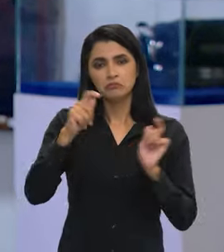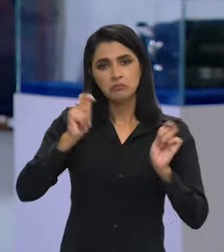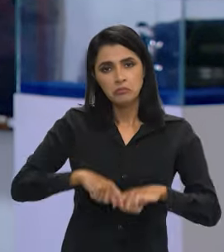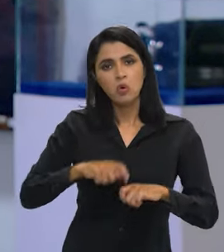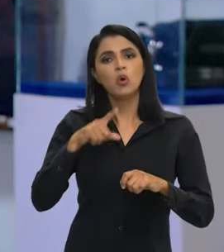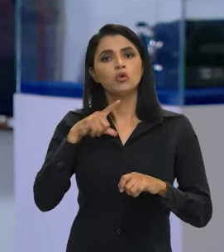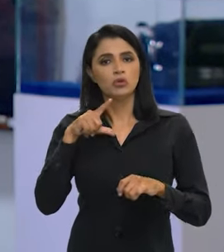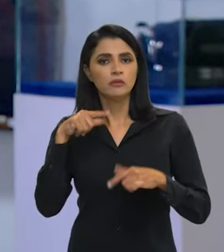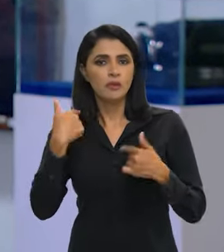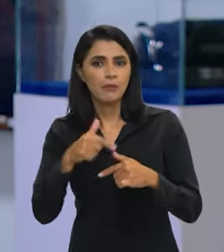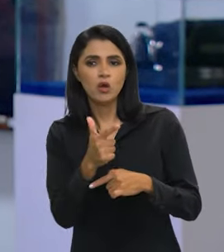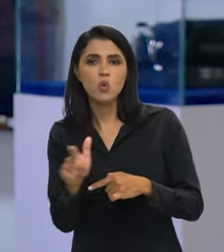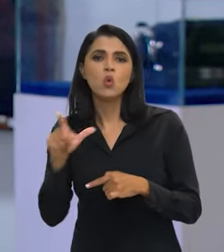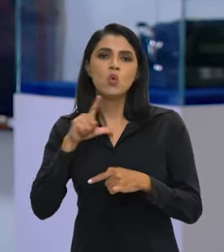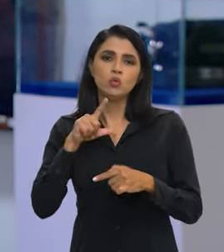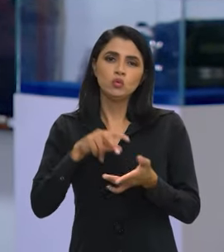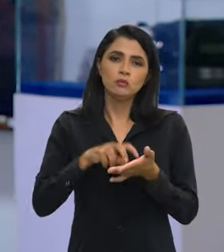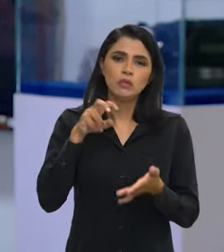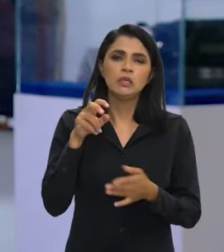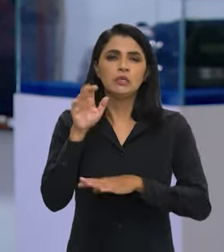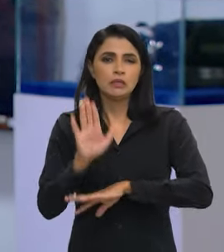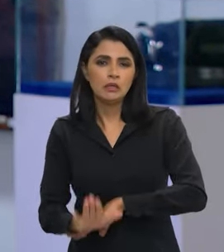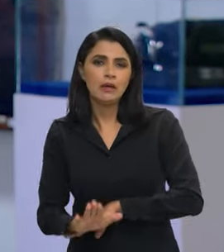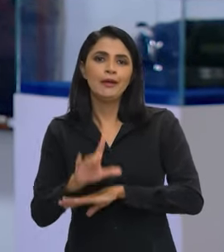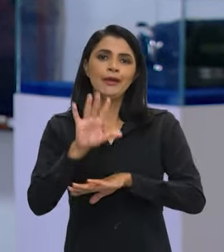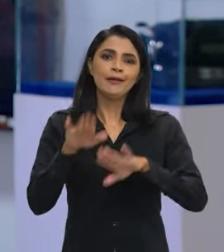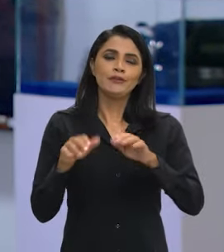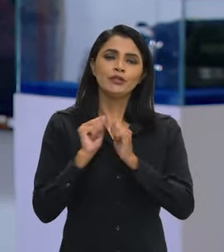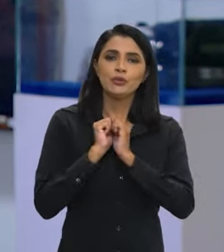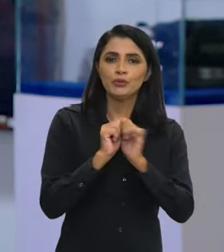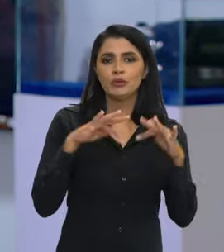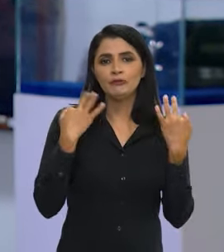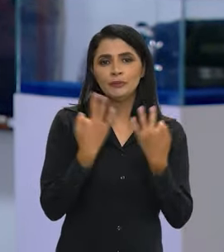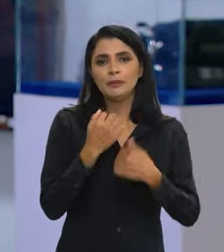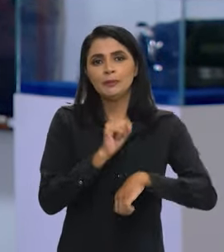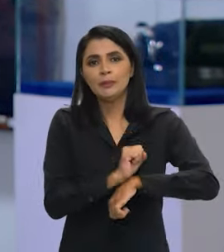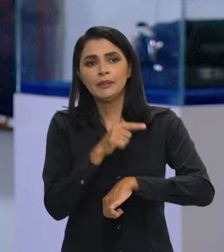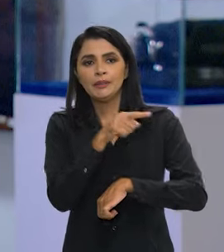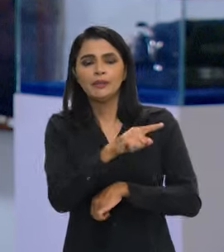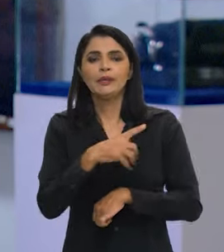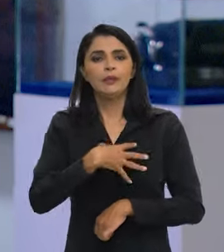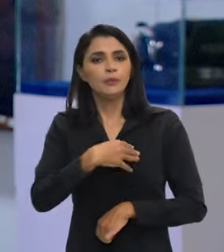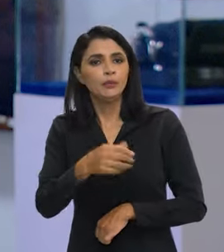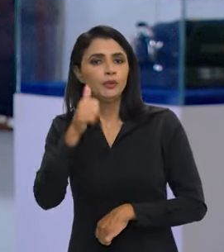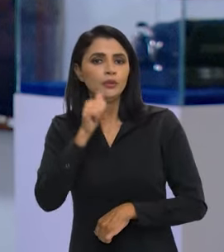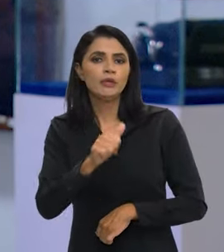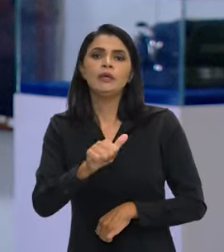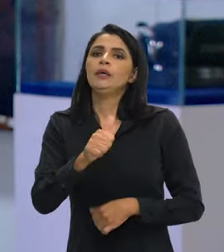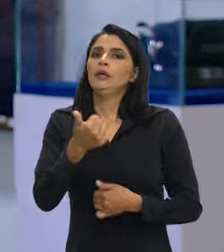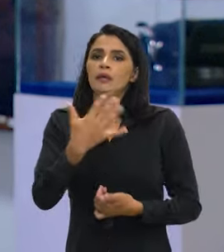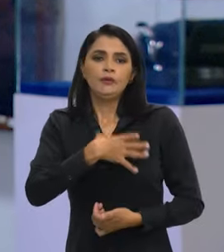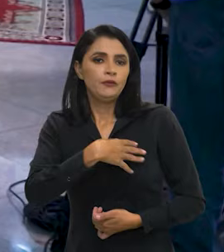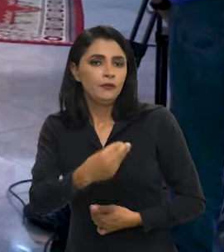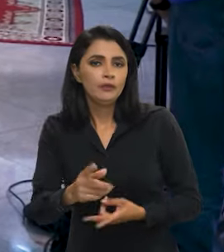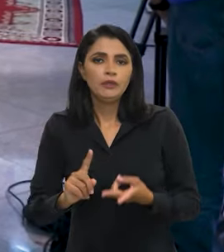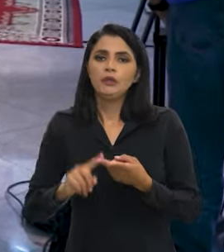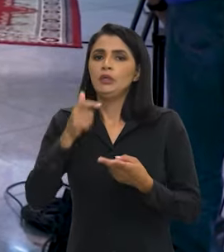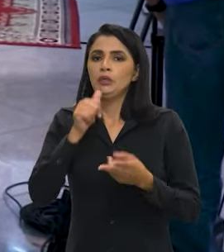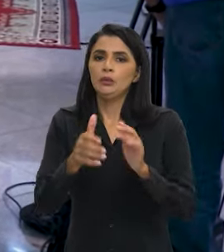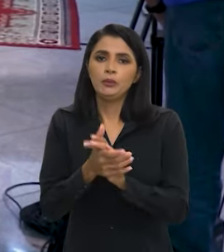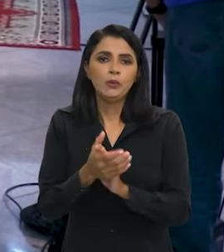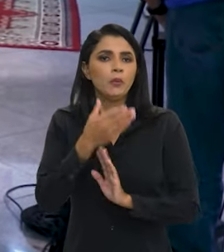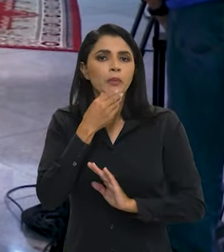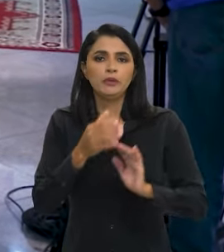pode trabalhar no contraturno, abre às vezes mão de estar com os seus familiares, de estar com a esposa, com o filho ou com o marido.